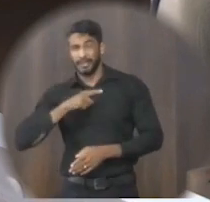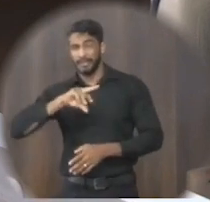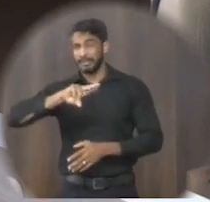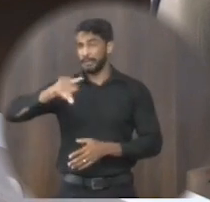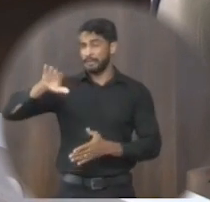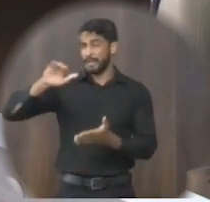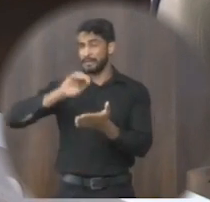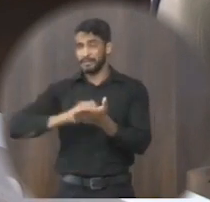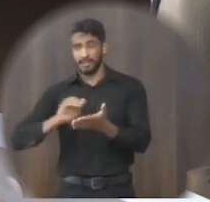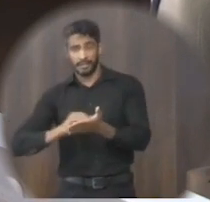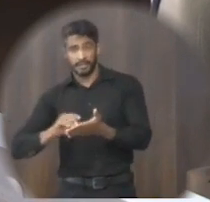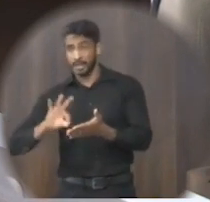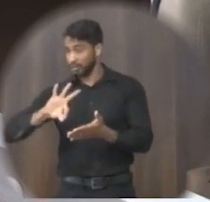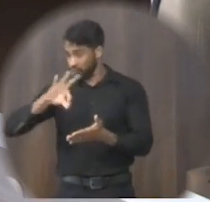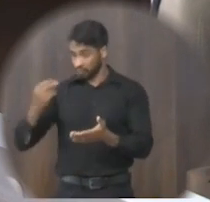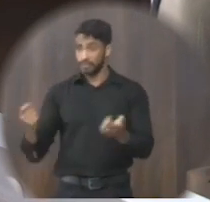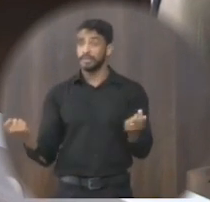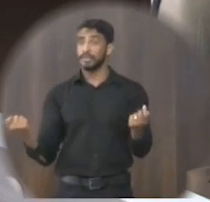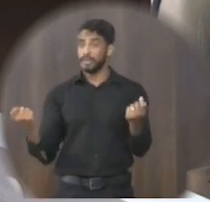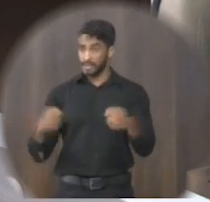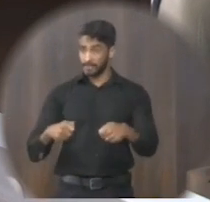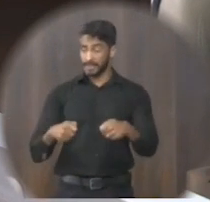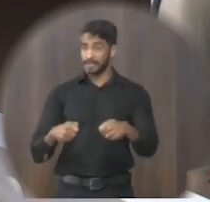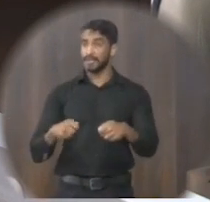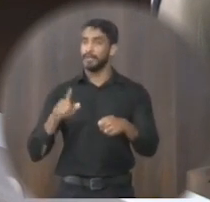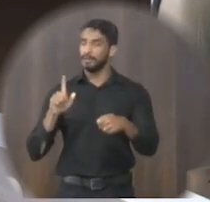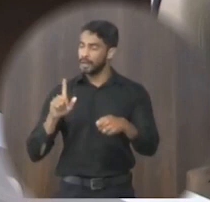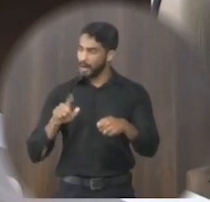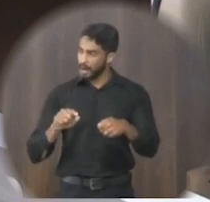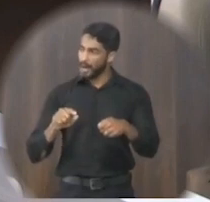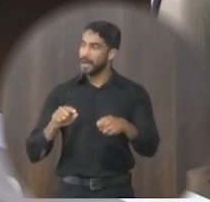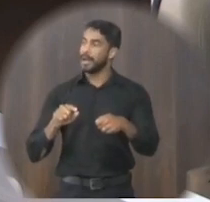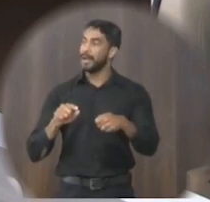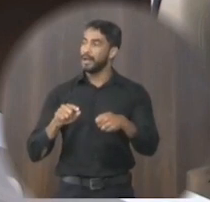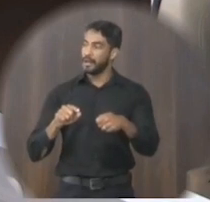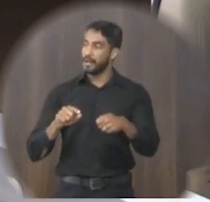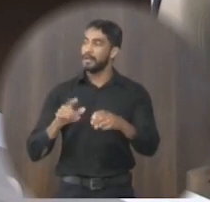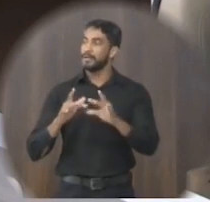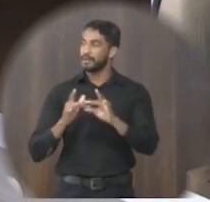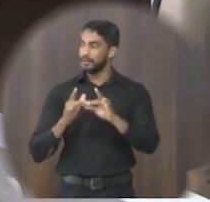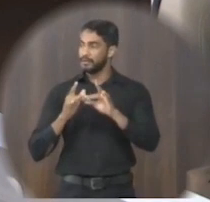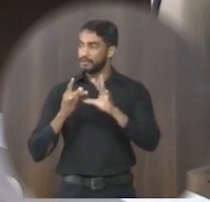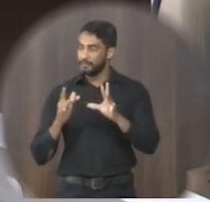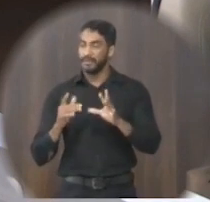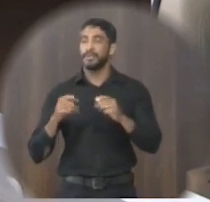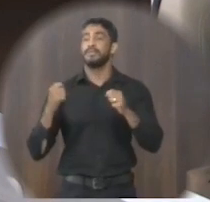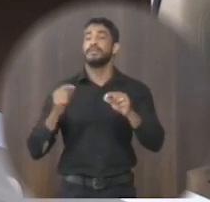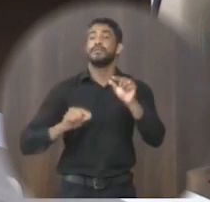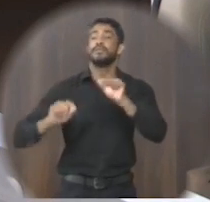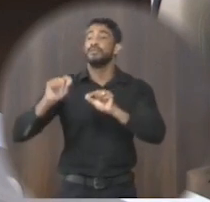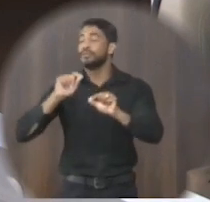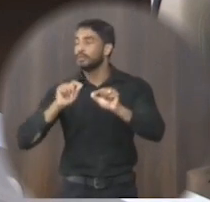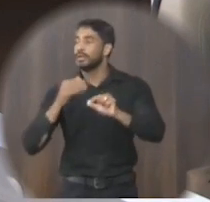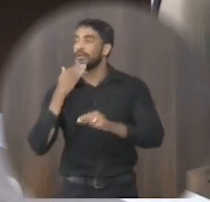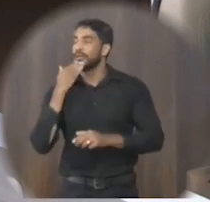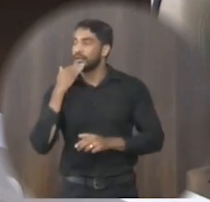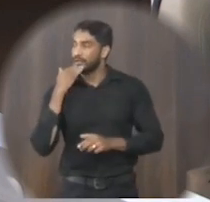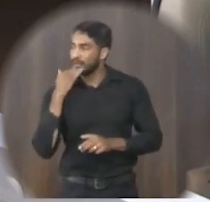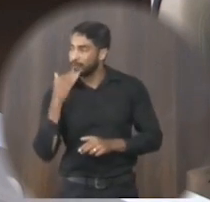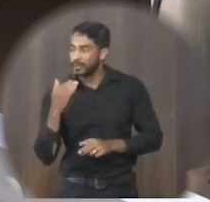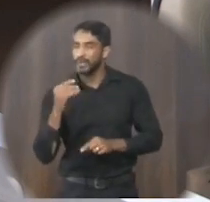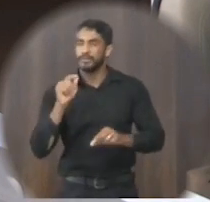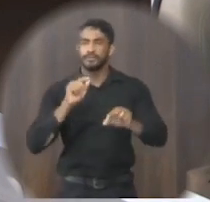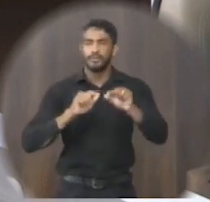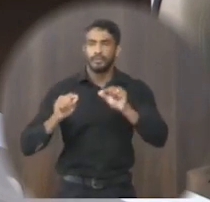e todos capacitados então é com harmonia mas é com independência que eu peço que